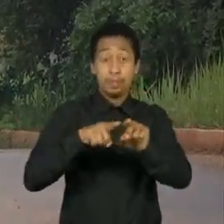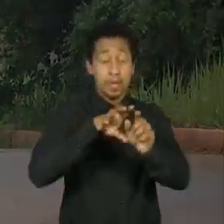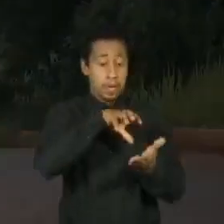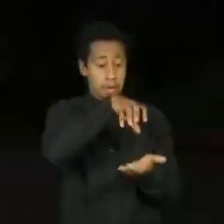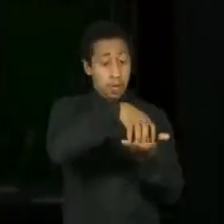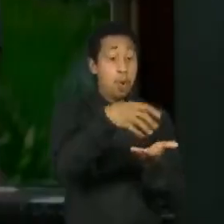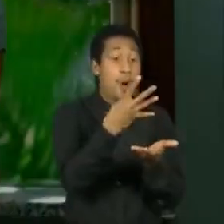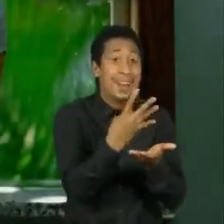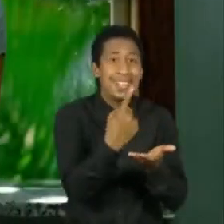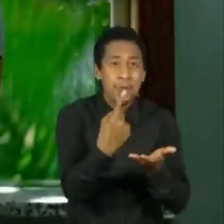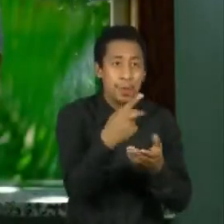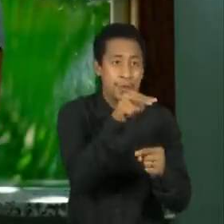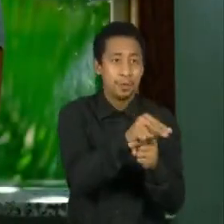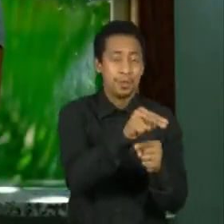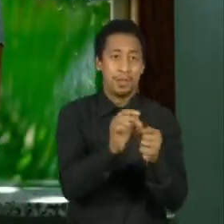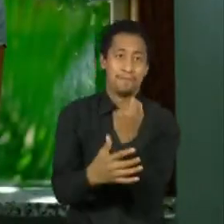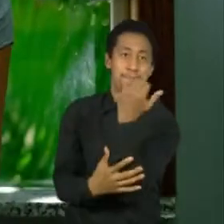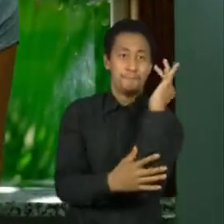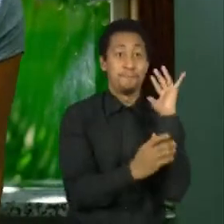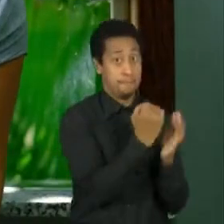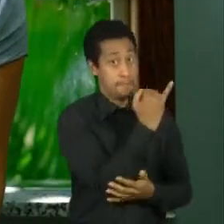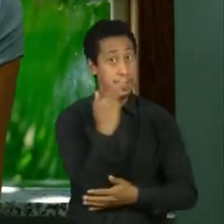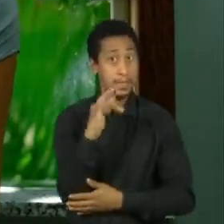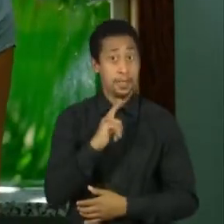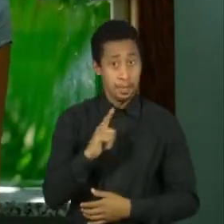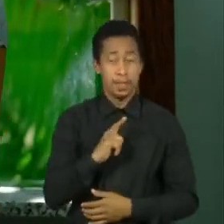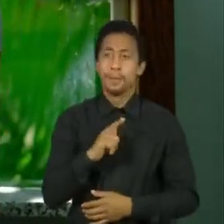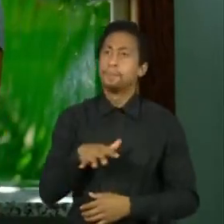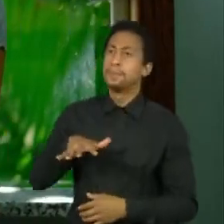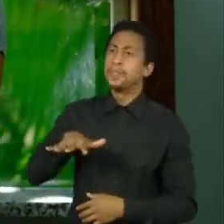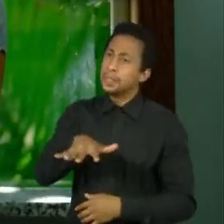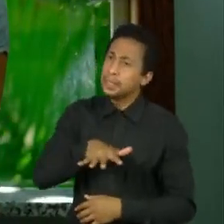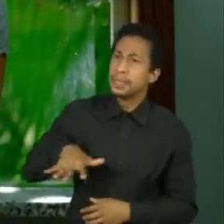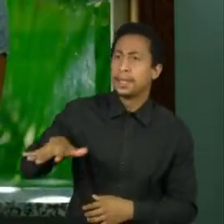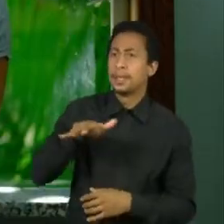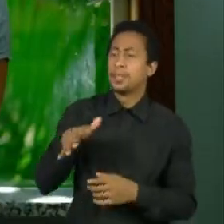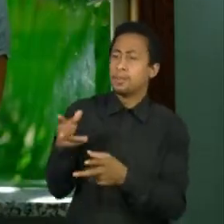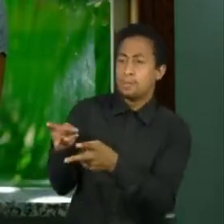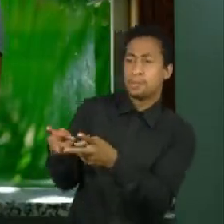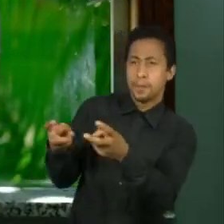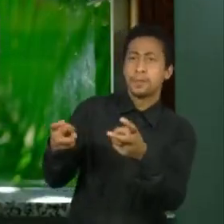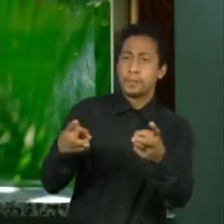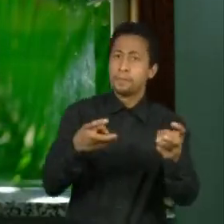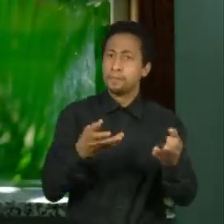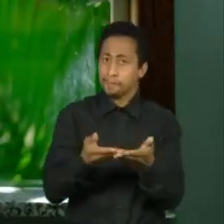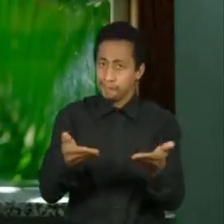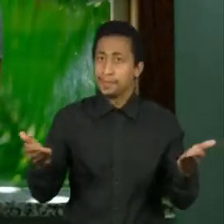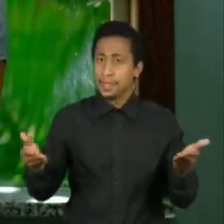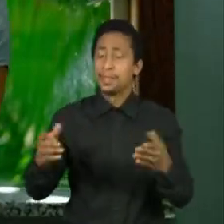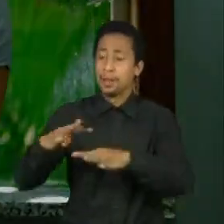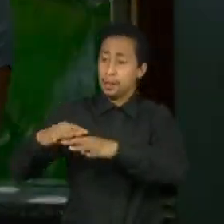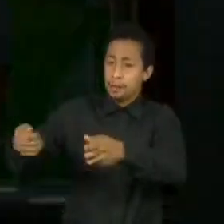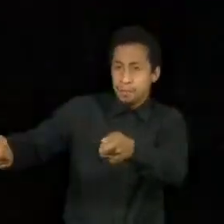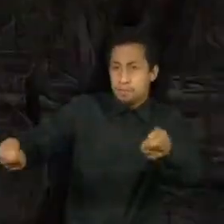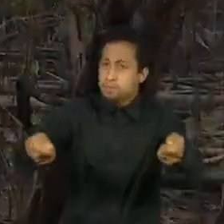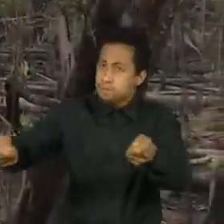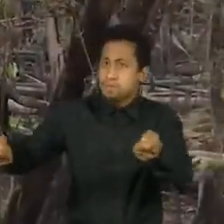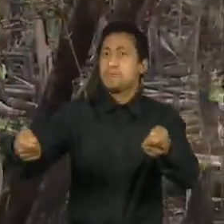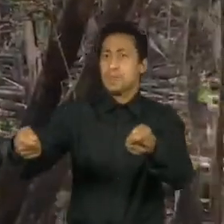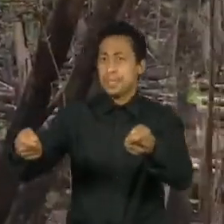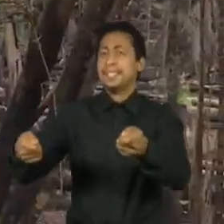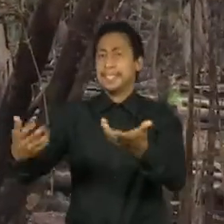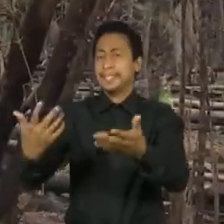conservação. Nessa área, a gente já observa impactos como, por exemplo, grilagem de florestas